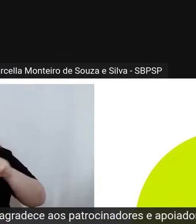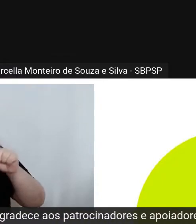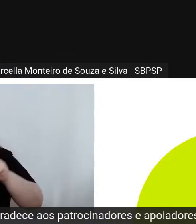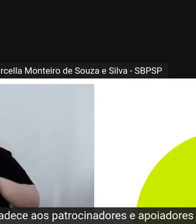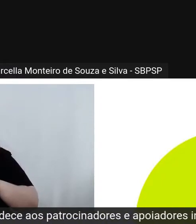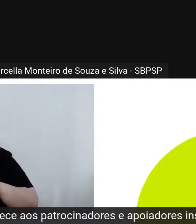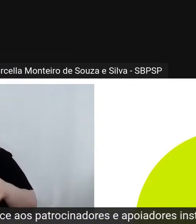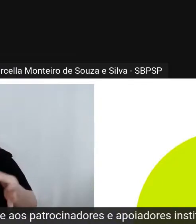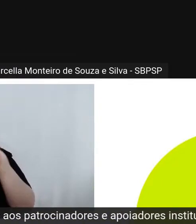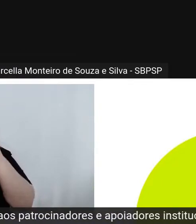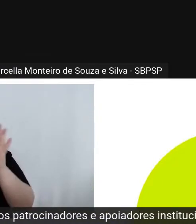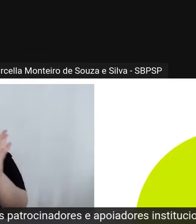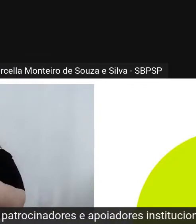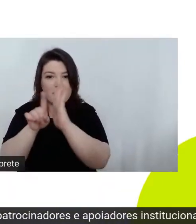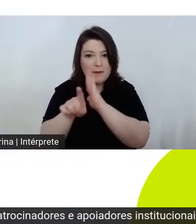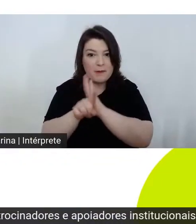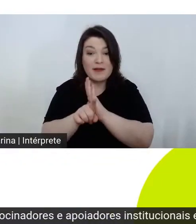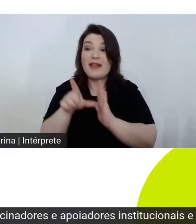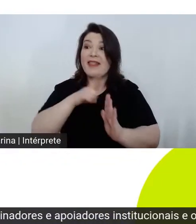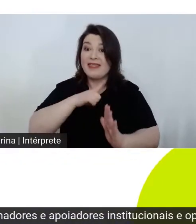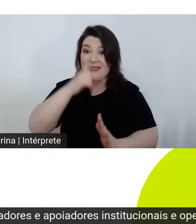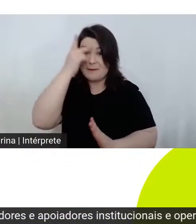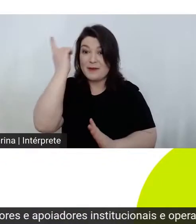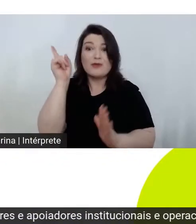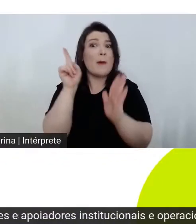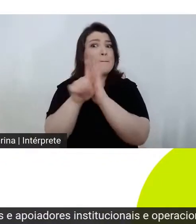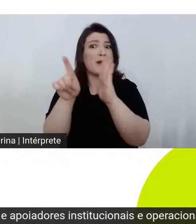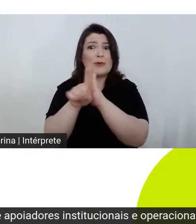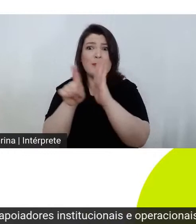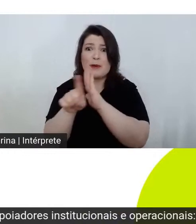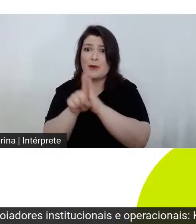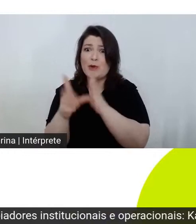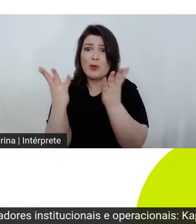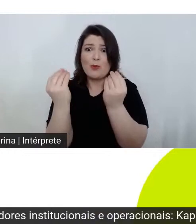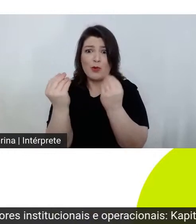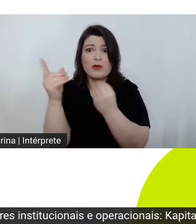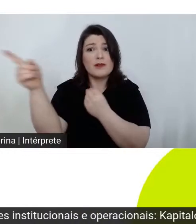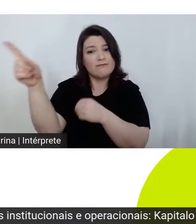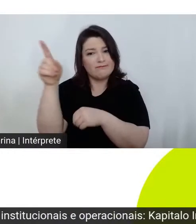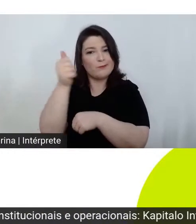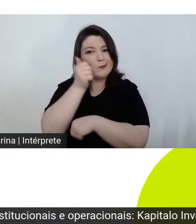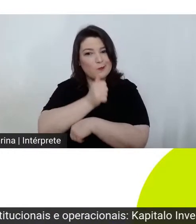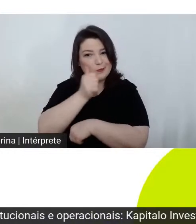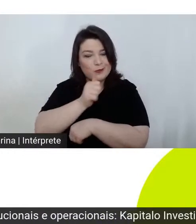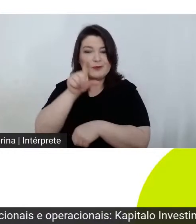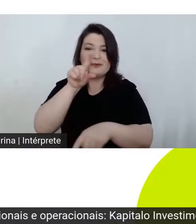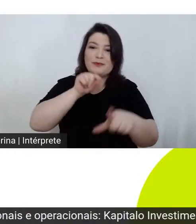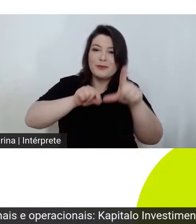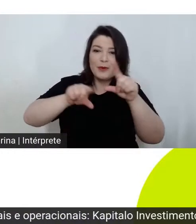eles são muito ativos, eles fazem muitas perguntas, eles colocam muitas